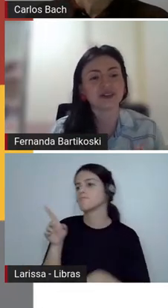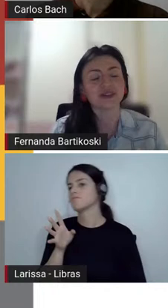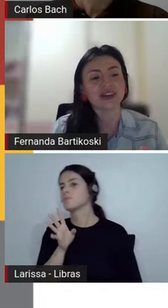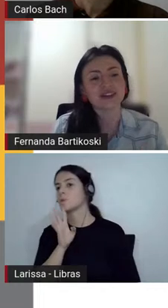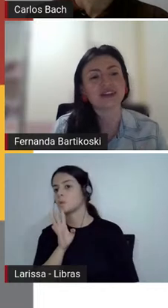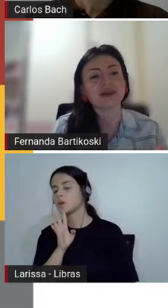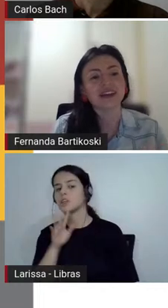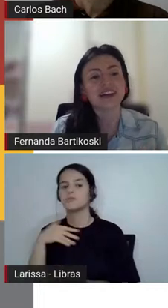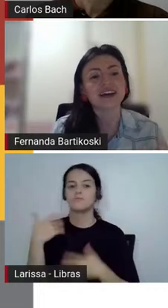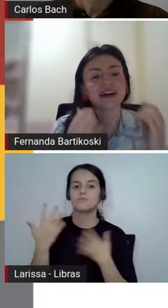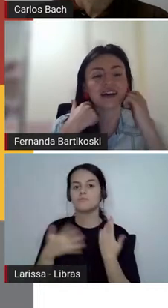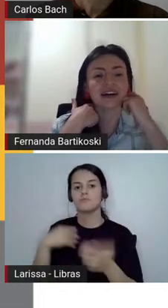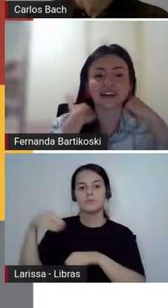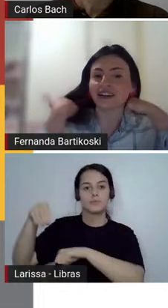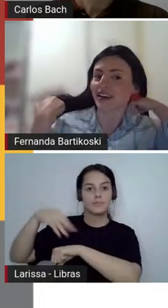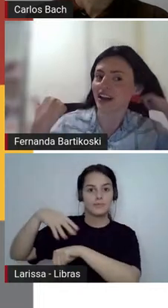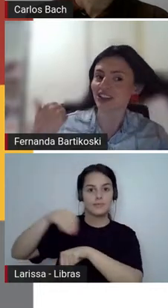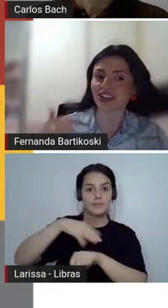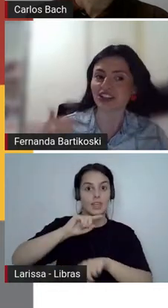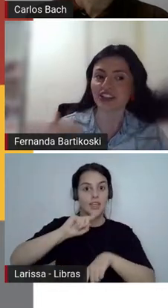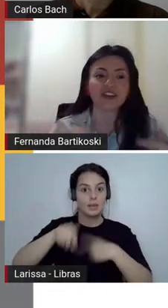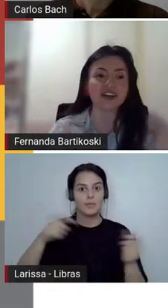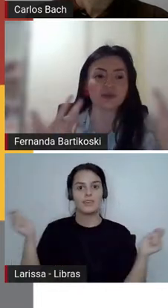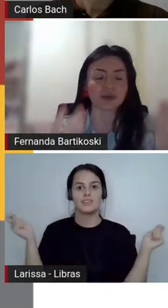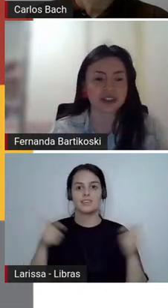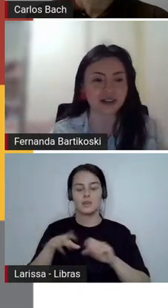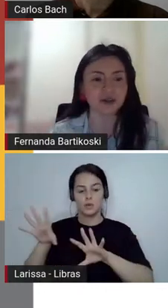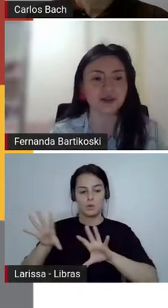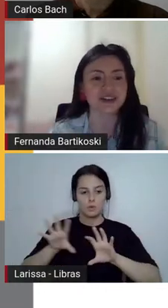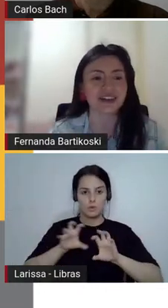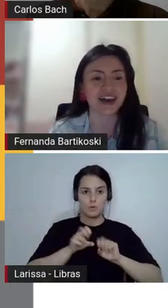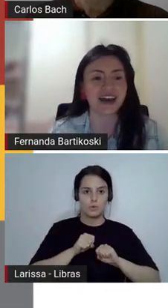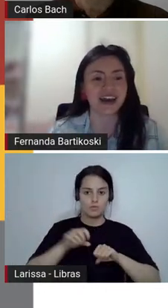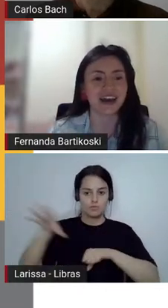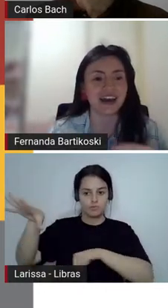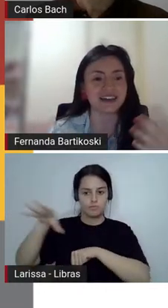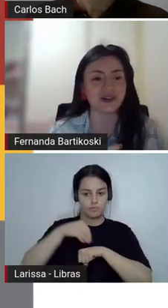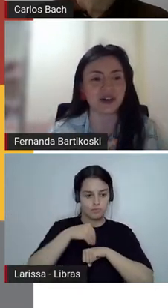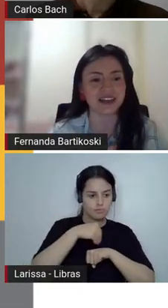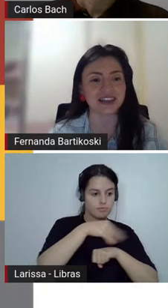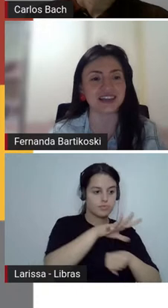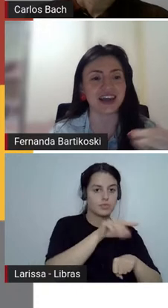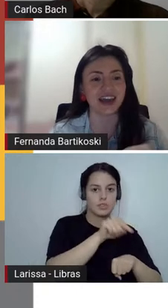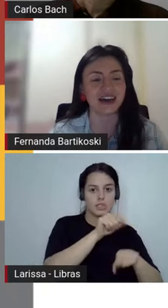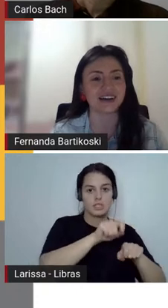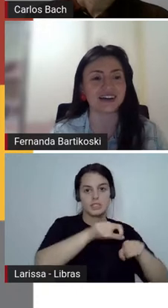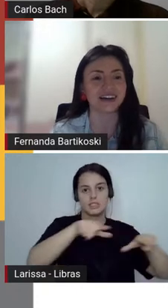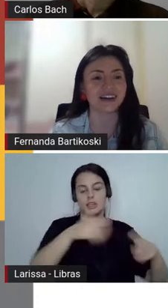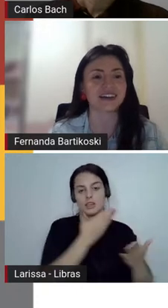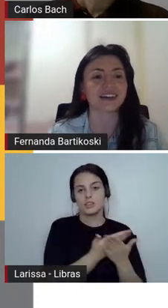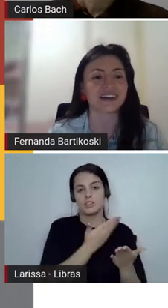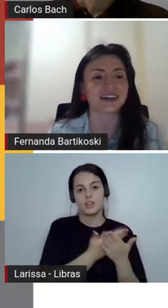muito isso, isso também, a gente vai isso para os alunos, né? Esse conhecer.